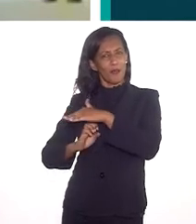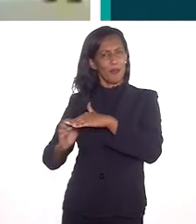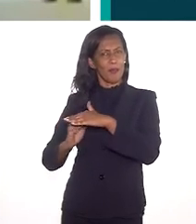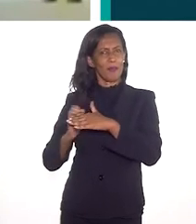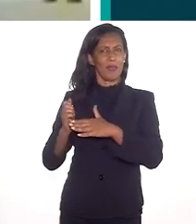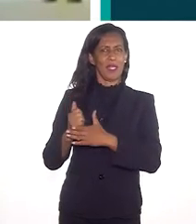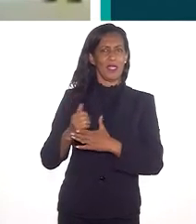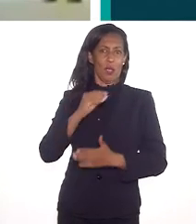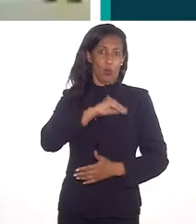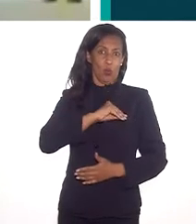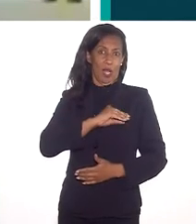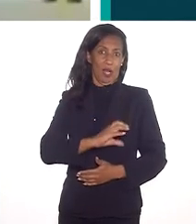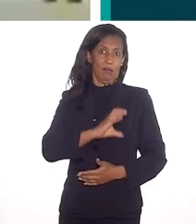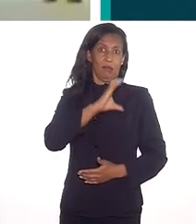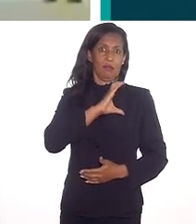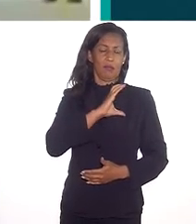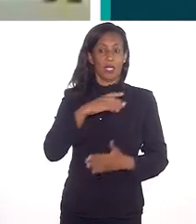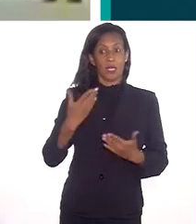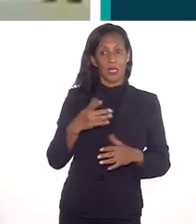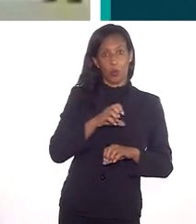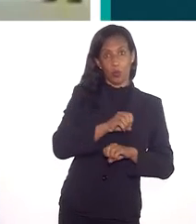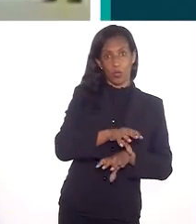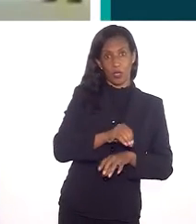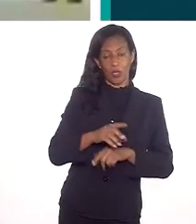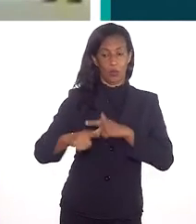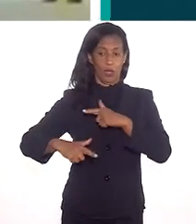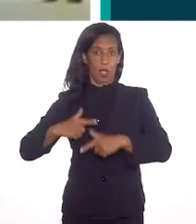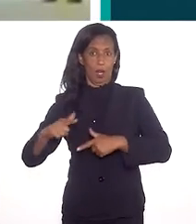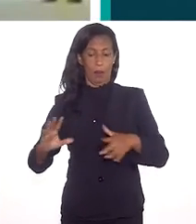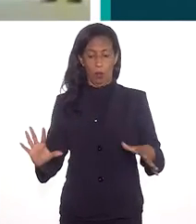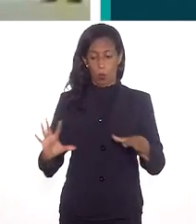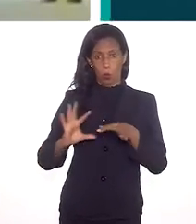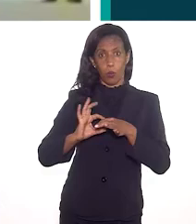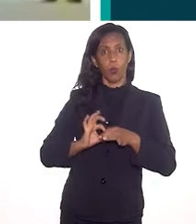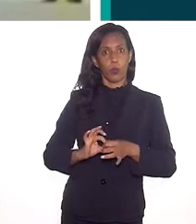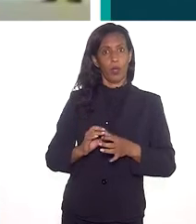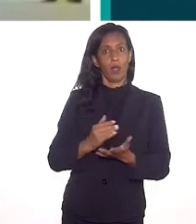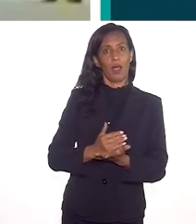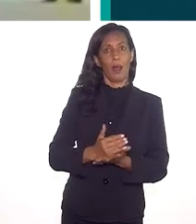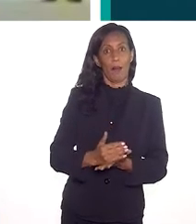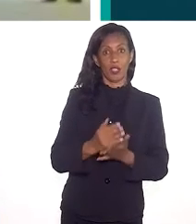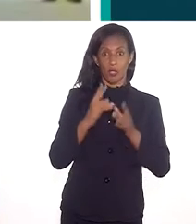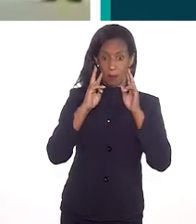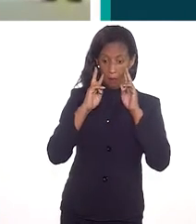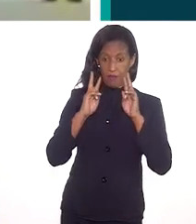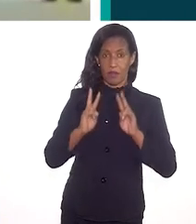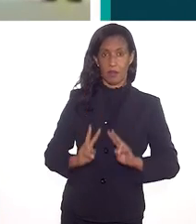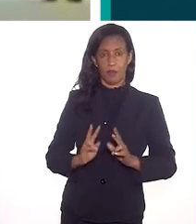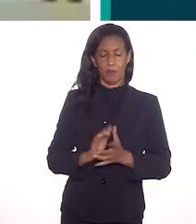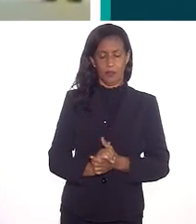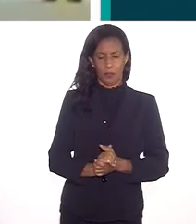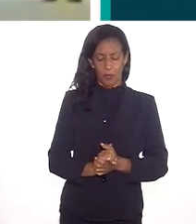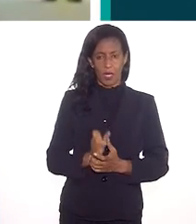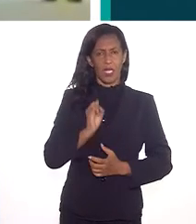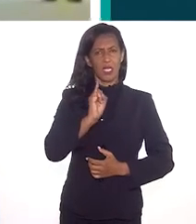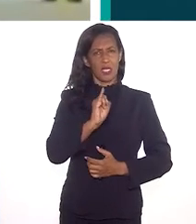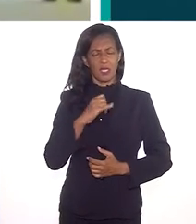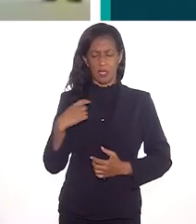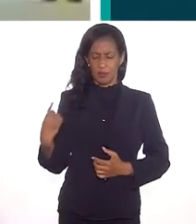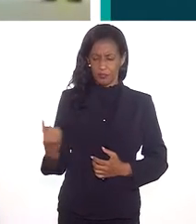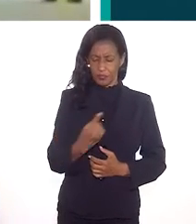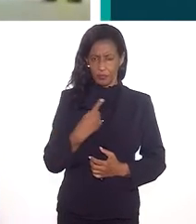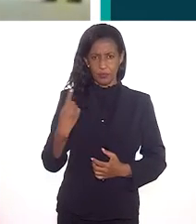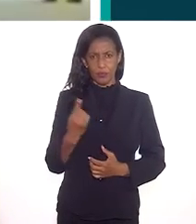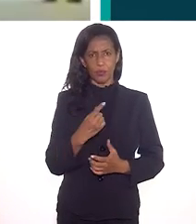empresa, dele conseguir um melhor salário. Então, educação e trabalho estão relacionados, né, a partir do meu ponto de vista. E se nós